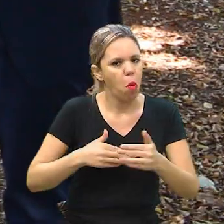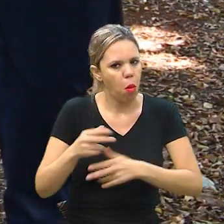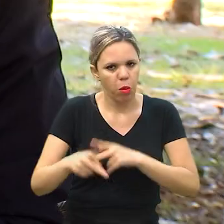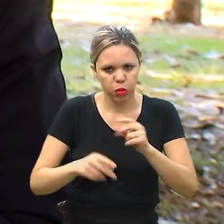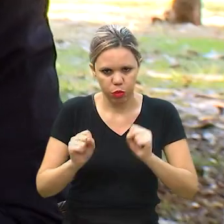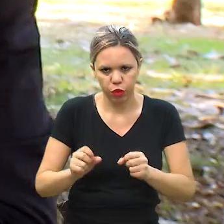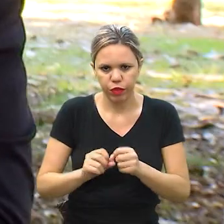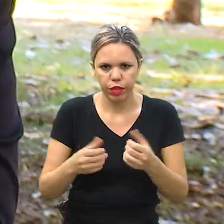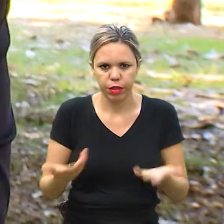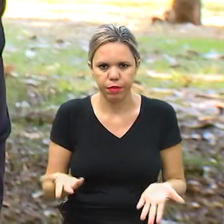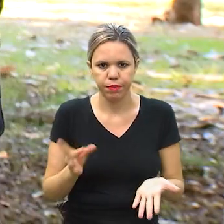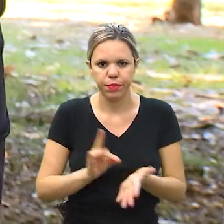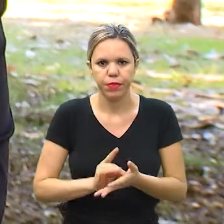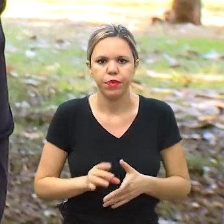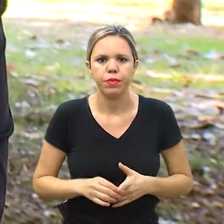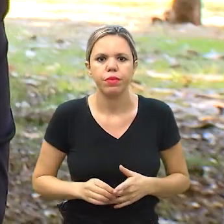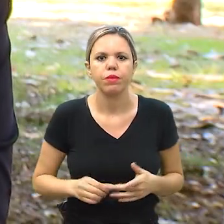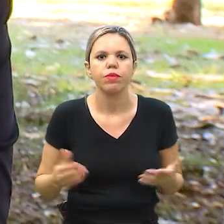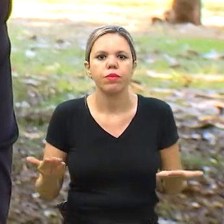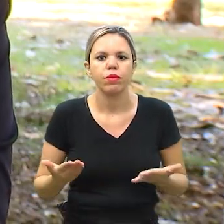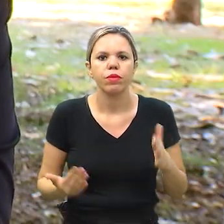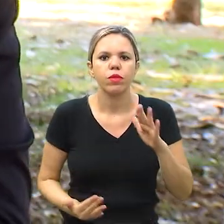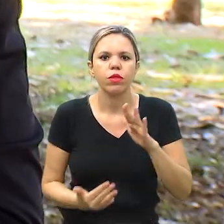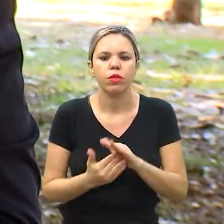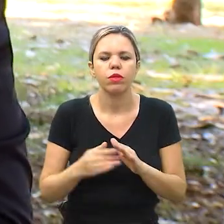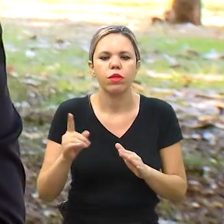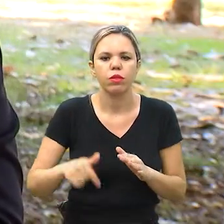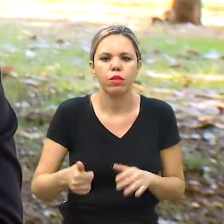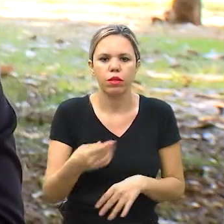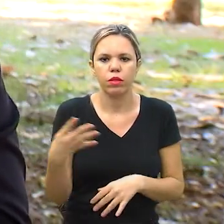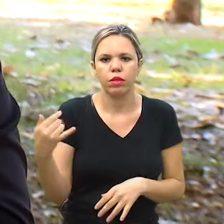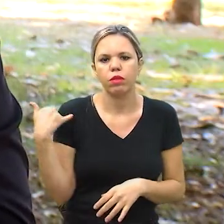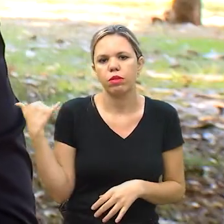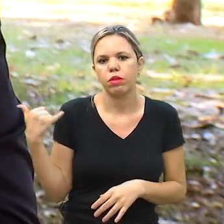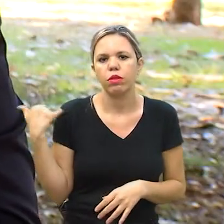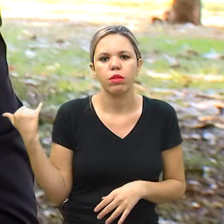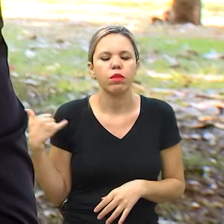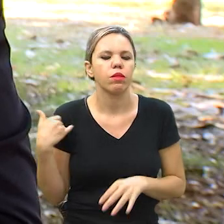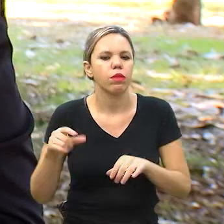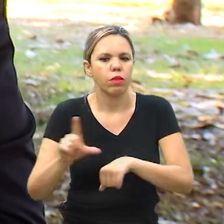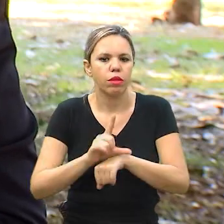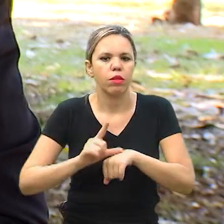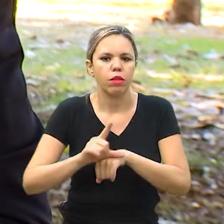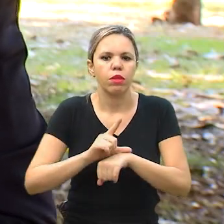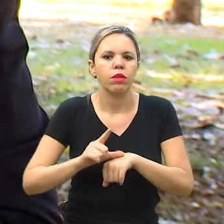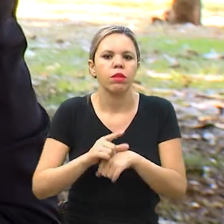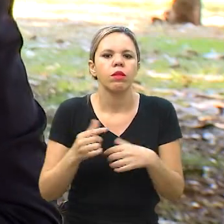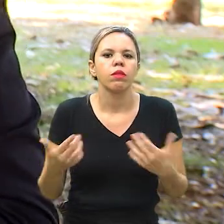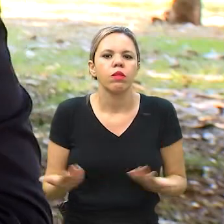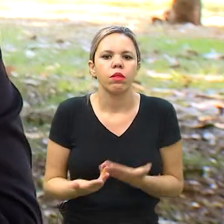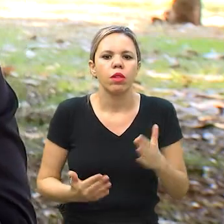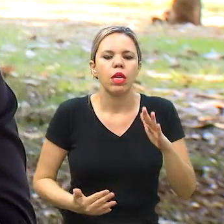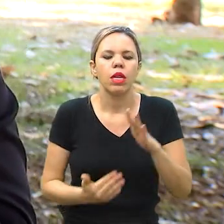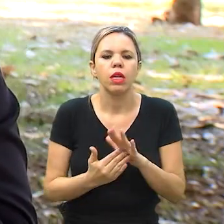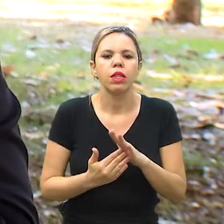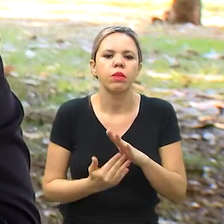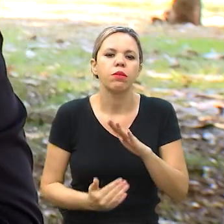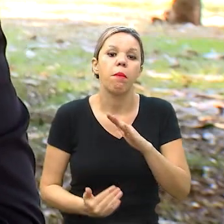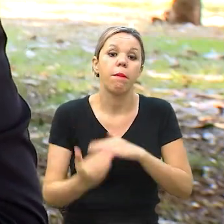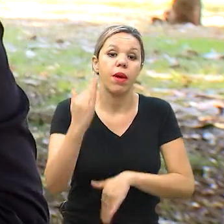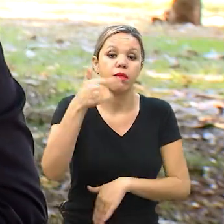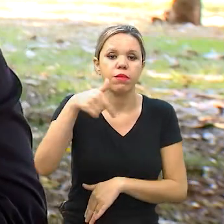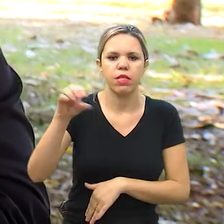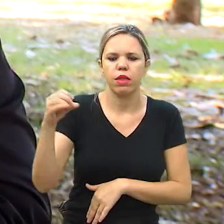fazer? Na realidade, hoje, o limite mínimo é 14 anos, pela legislação vigente, e o limite máximo é até os